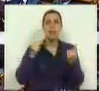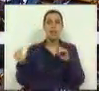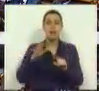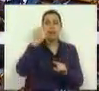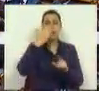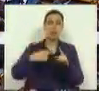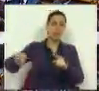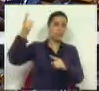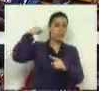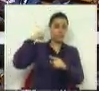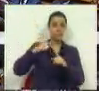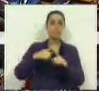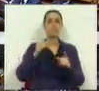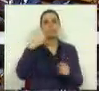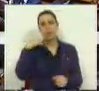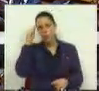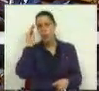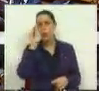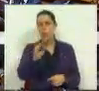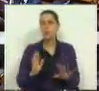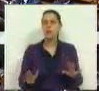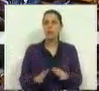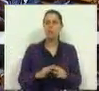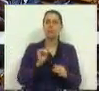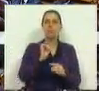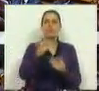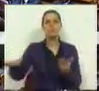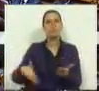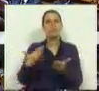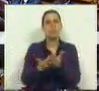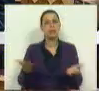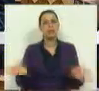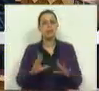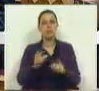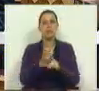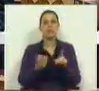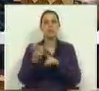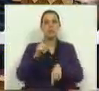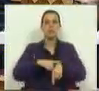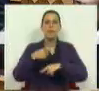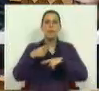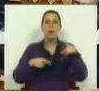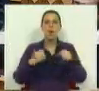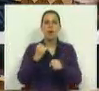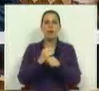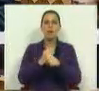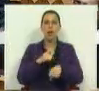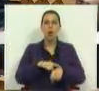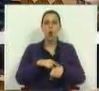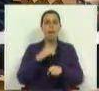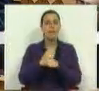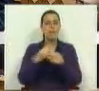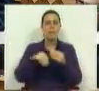debate quinzenal, aconselhei-o a deixar cair a sua proposta de aumento de meia hora no horário de trabalho.